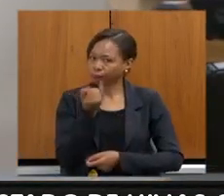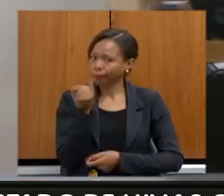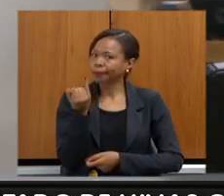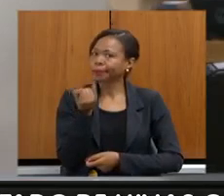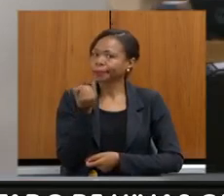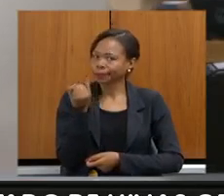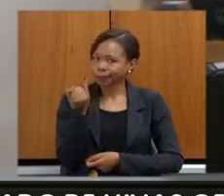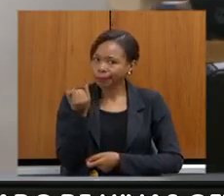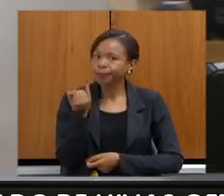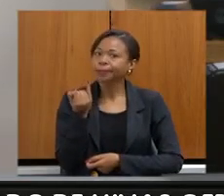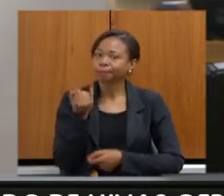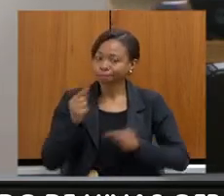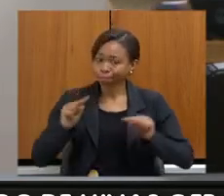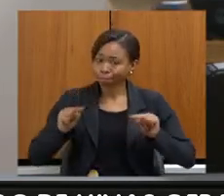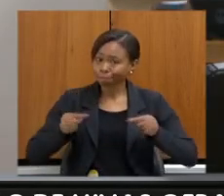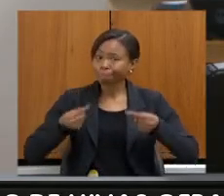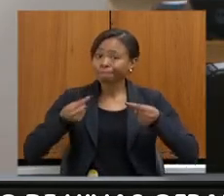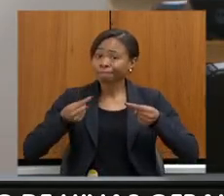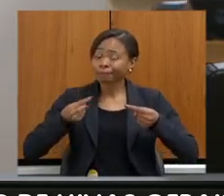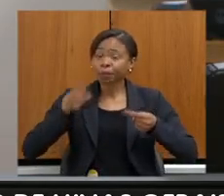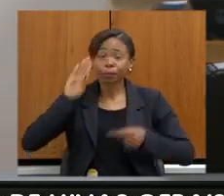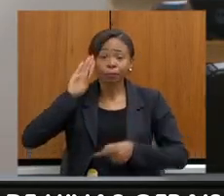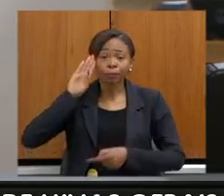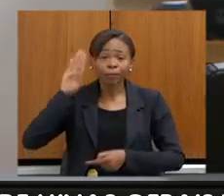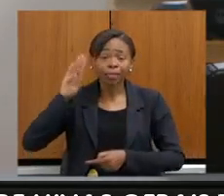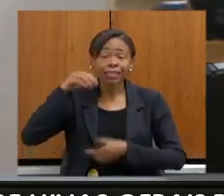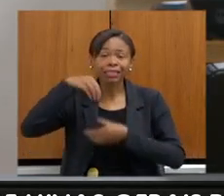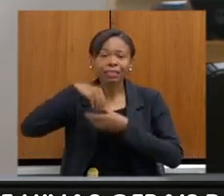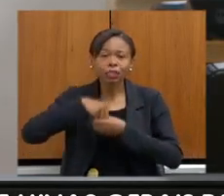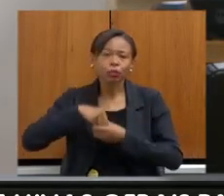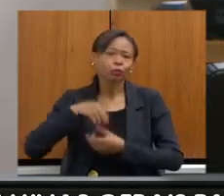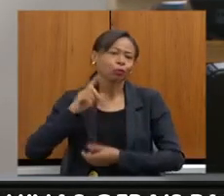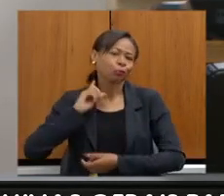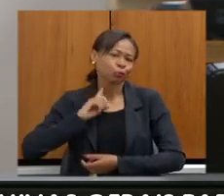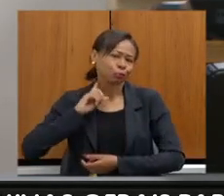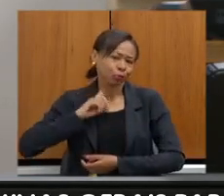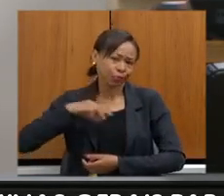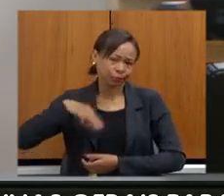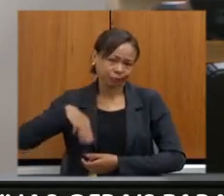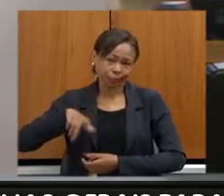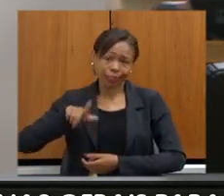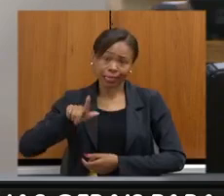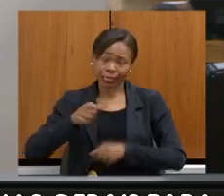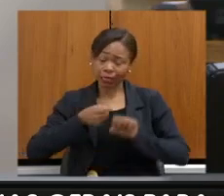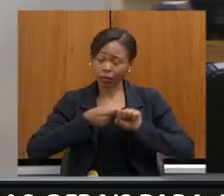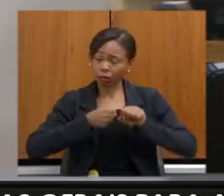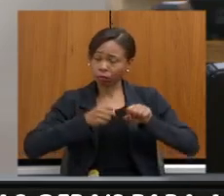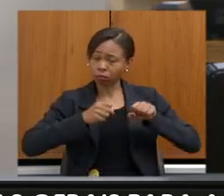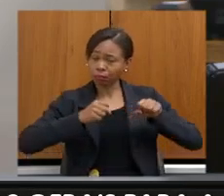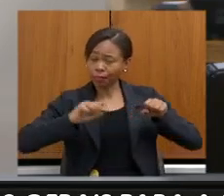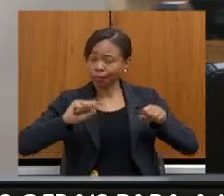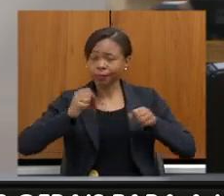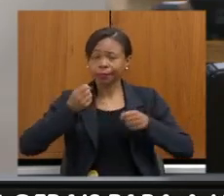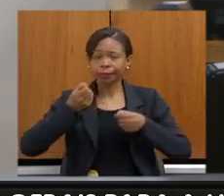imenso desafio, principalmente em Minas Gerais, pela sua dimensão territorial, pela quantidade de municípios e